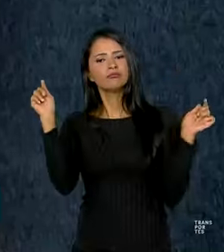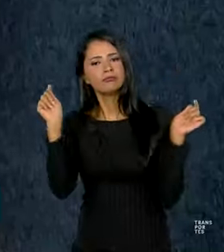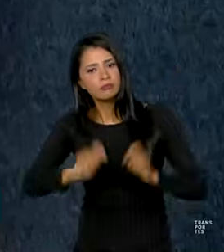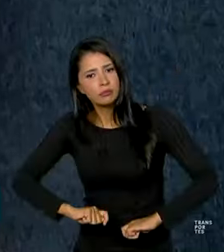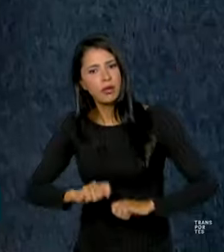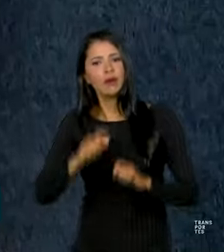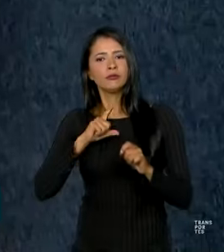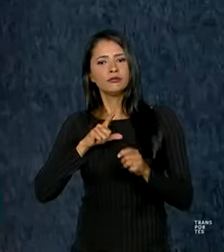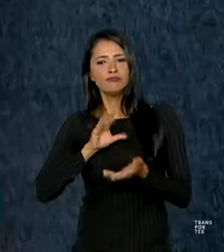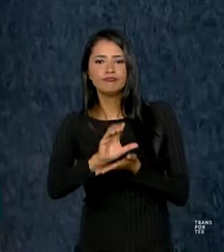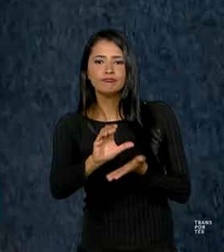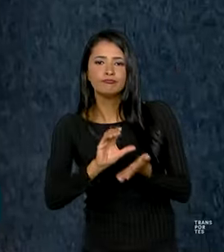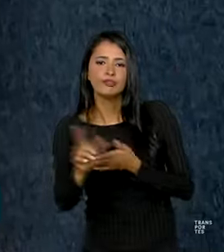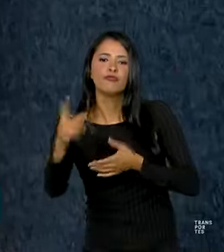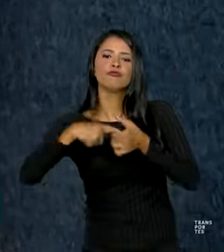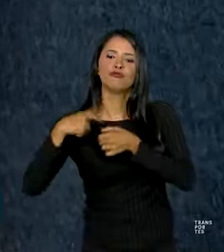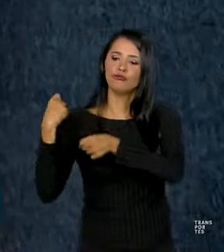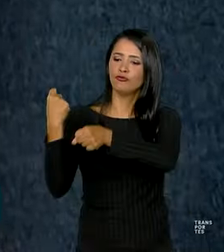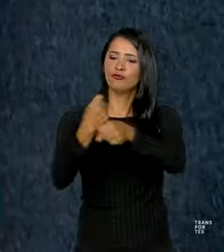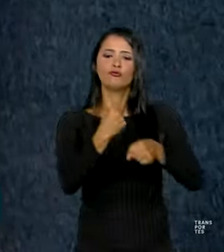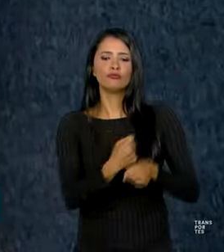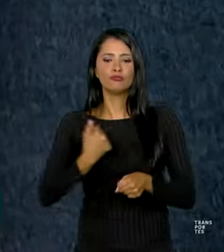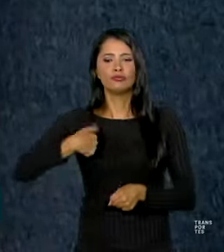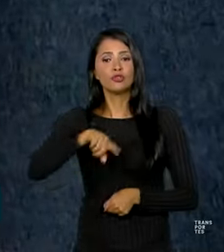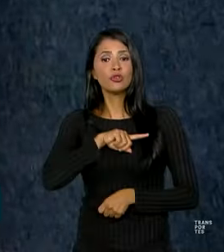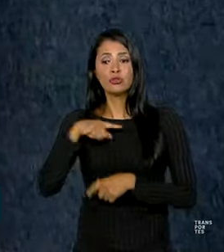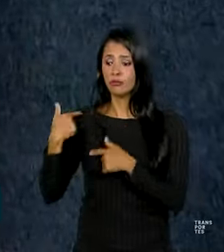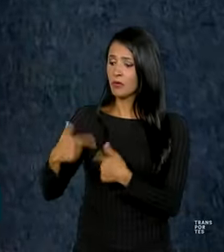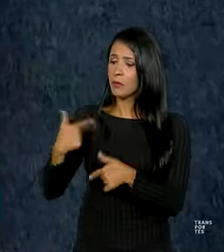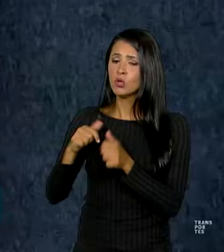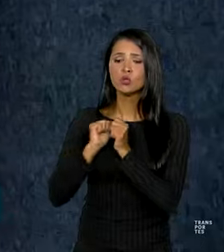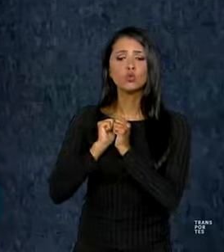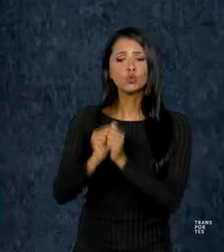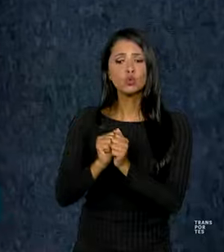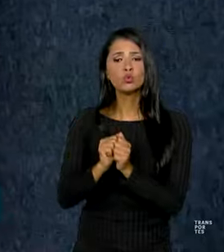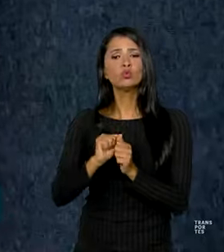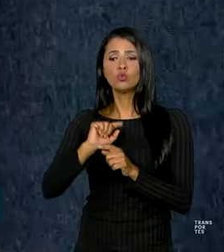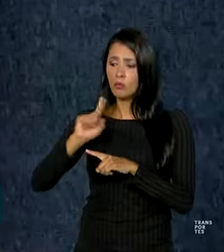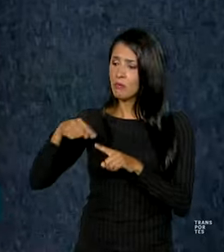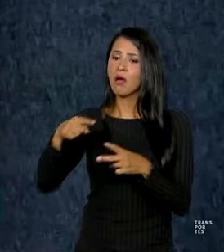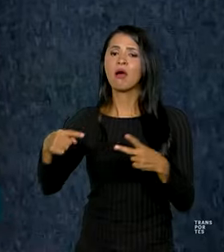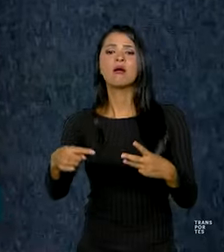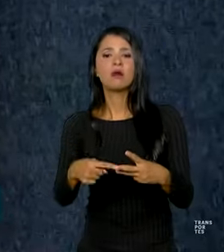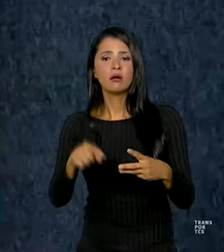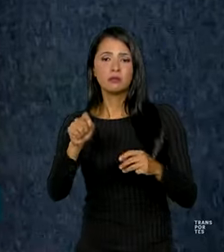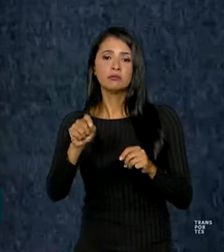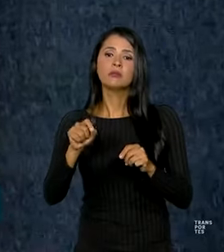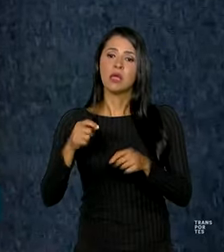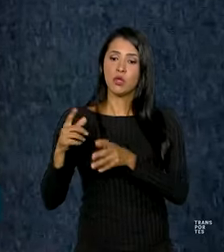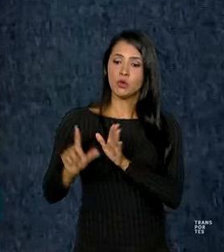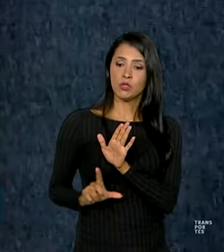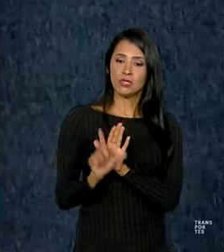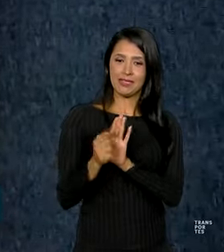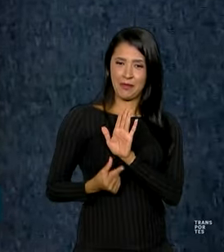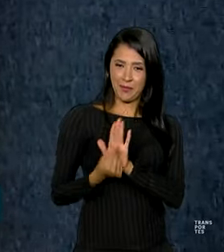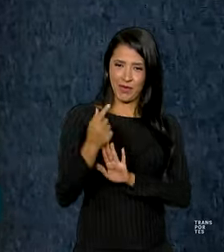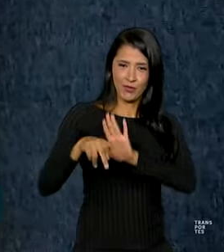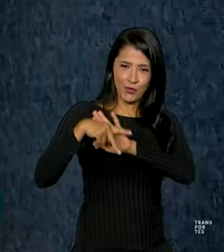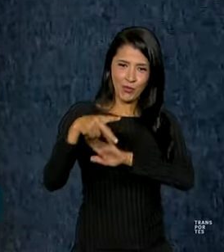retomar obras. E estamos trabalhando conjuntamente para, além dessas obras, que são o corçamento da União,